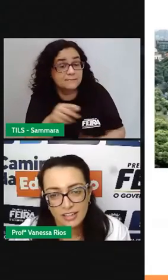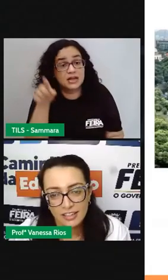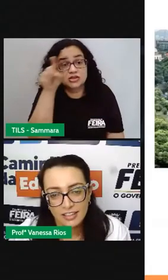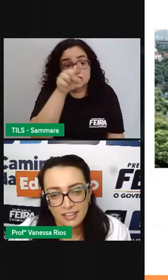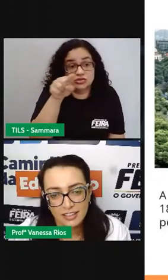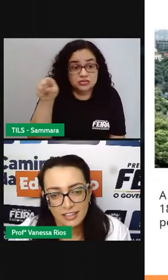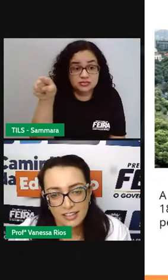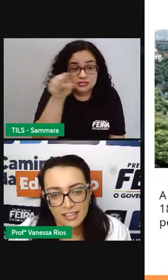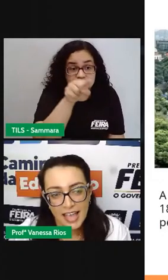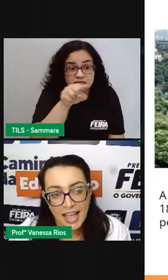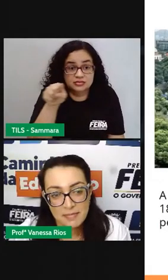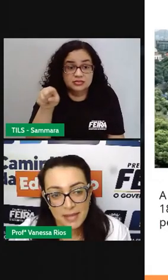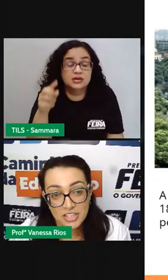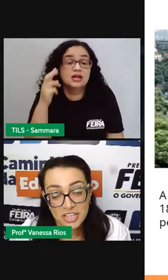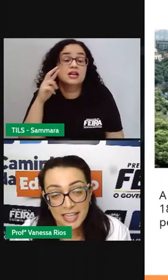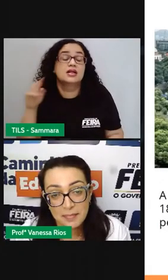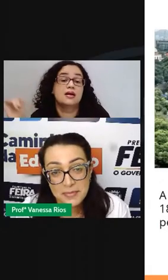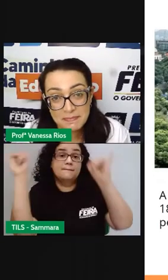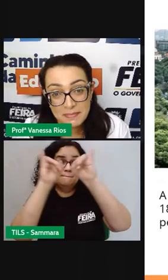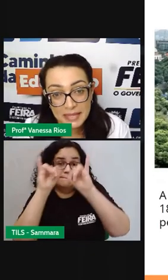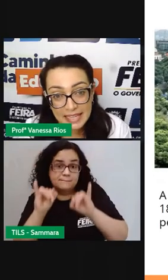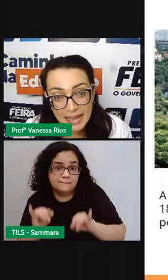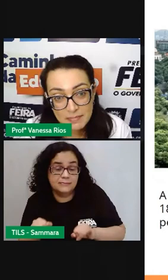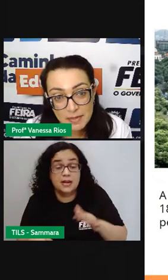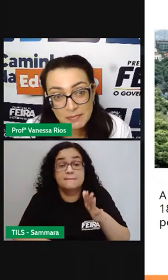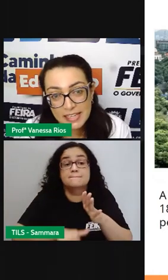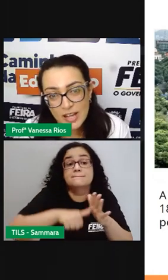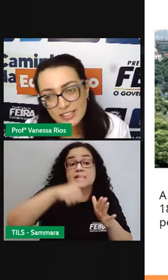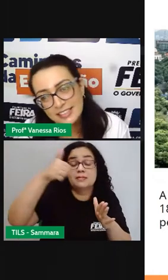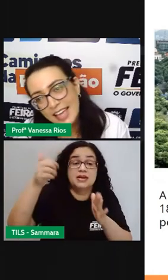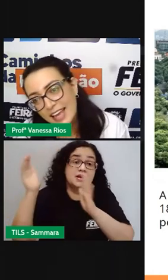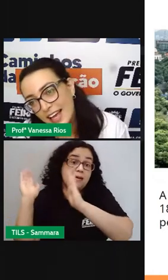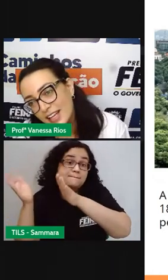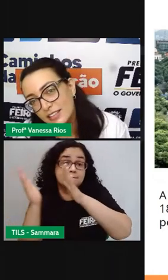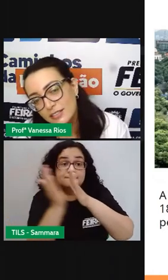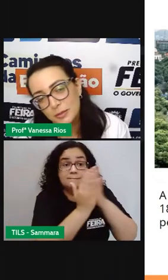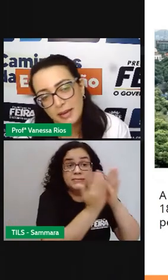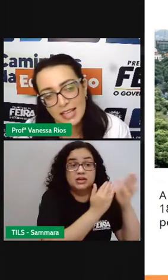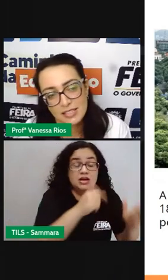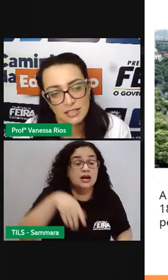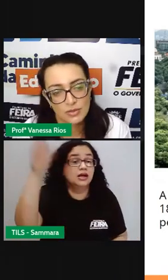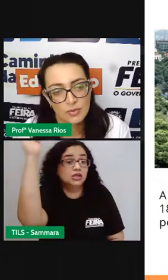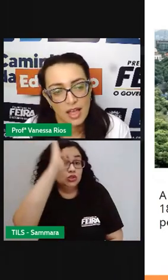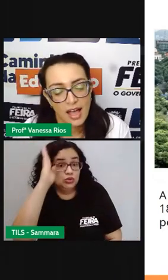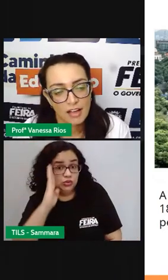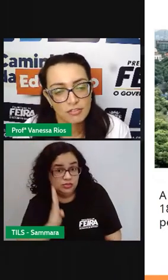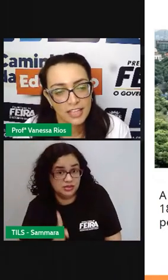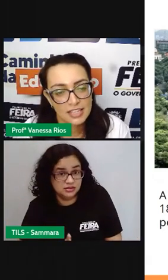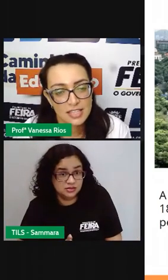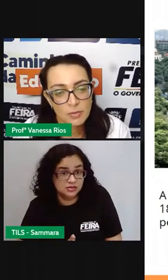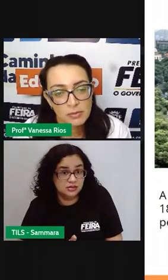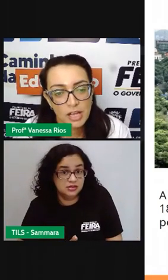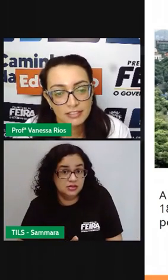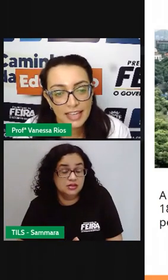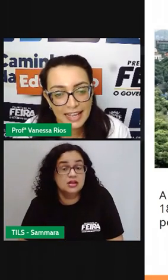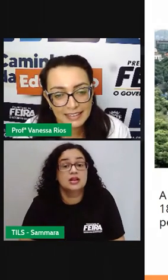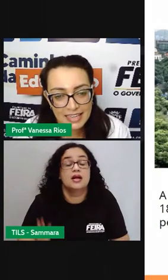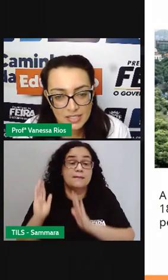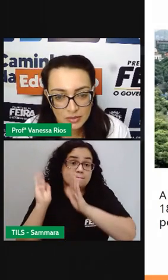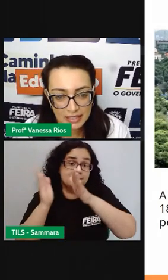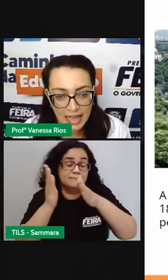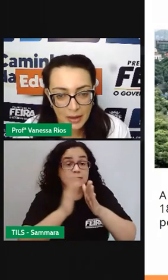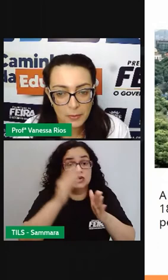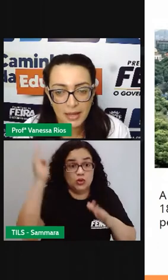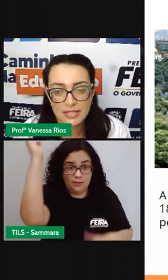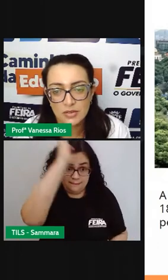que é a imagem da primeira biblioteca do Brasil. A Fundação Biblioteca